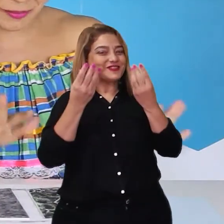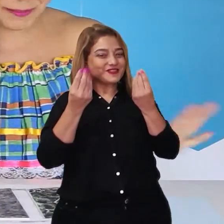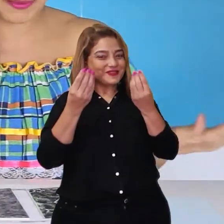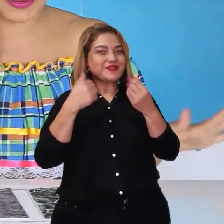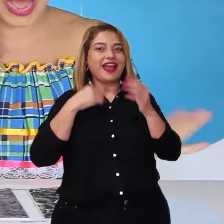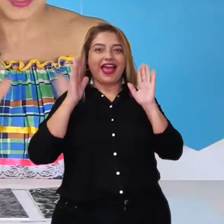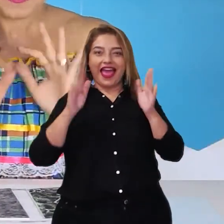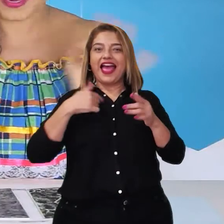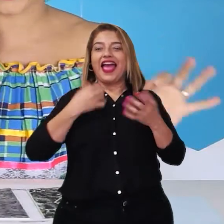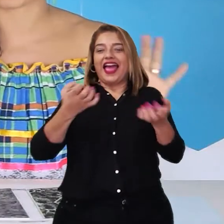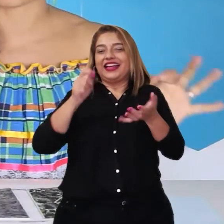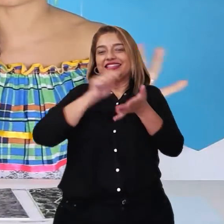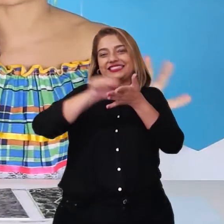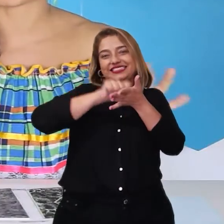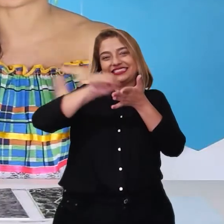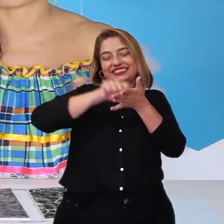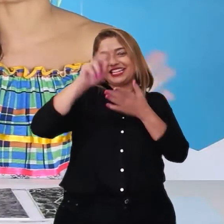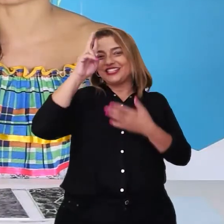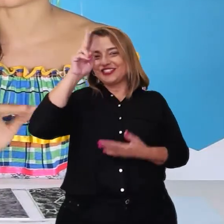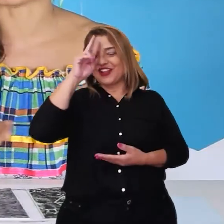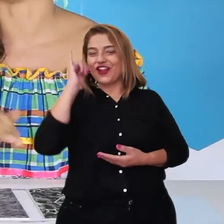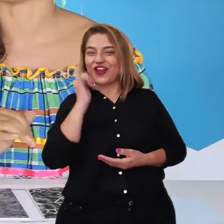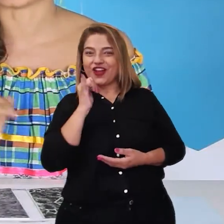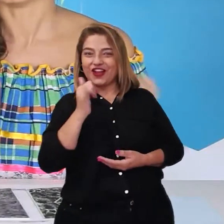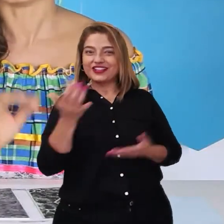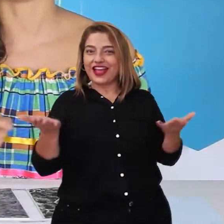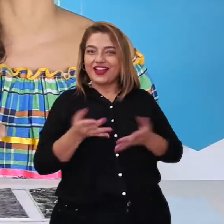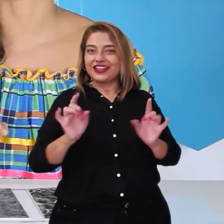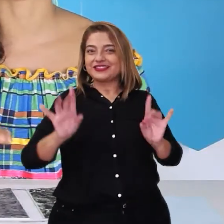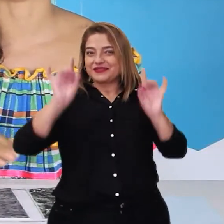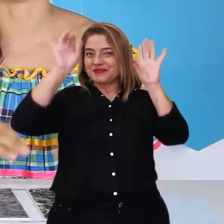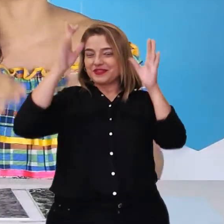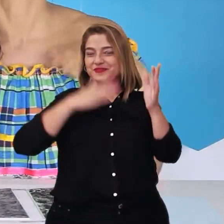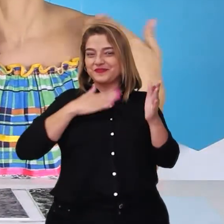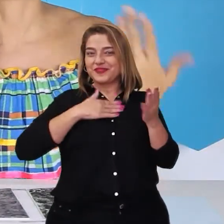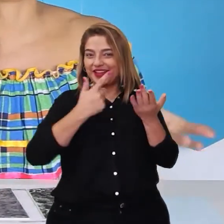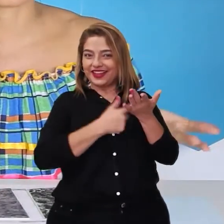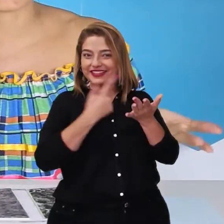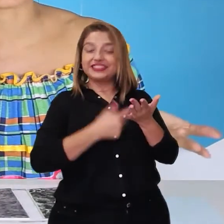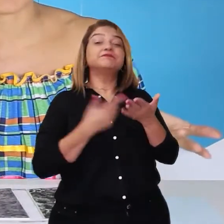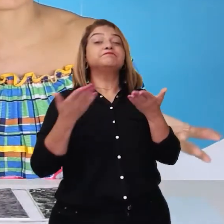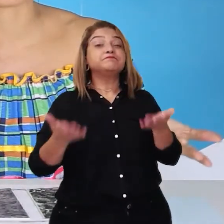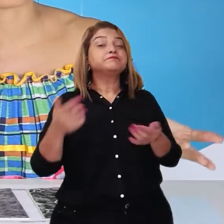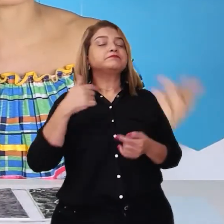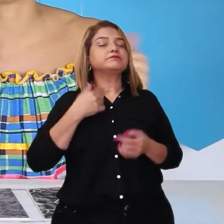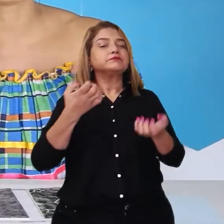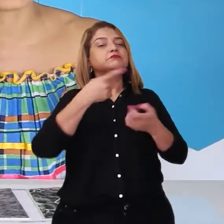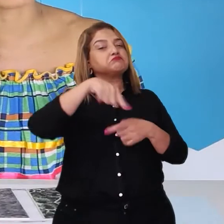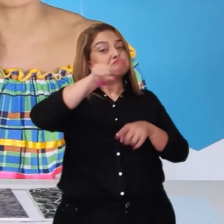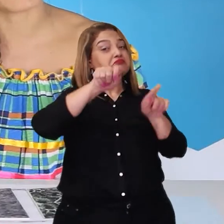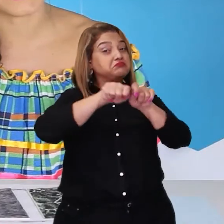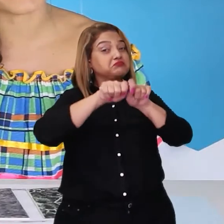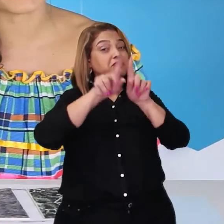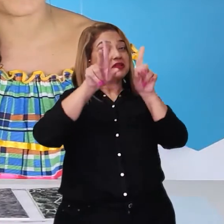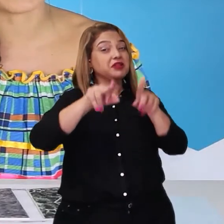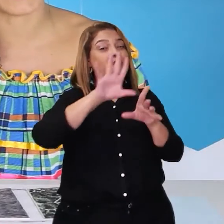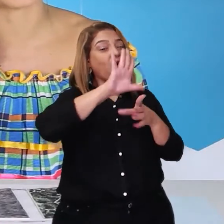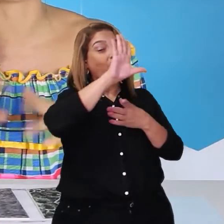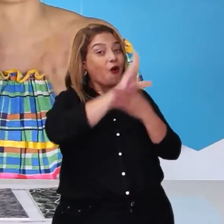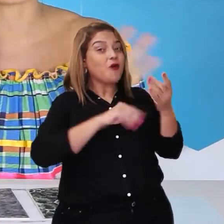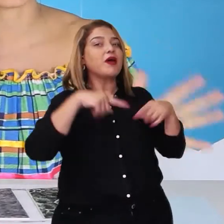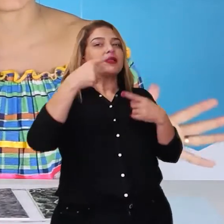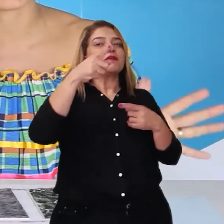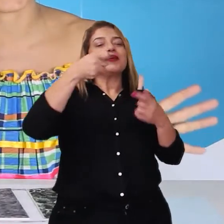Como eu falei, já vou me empolgar pra escrever uma história especial, Junina, aqui nesse meu caderninho. Quero que vocês façam também e me digam depois aqui nos